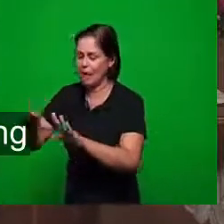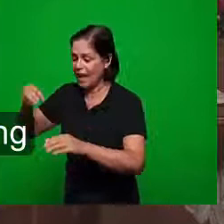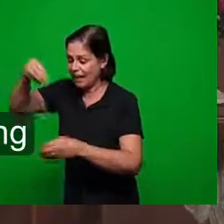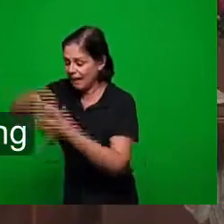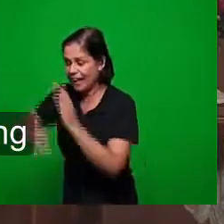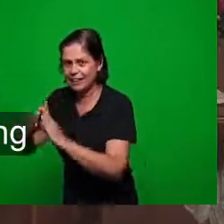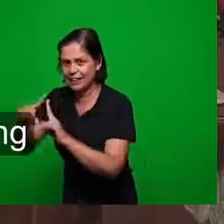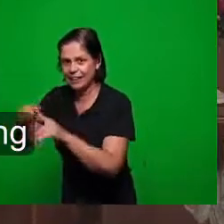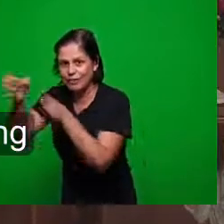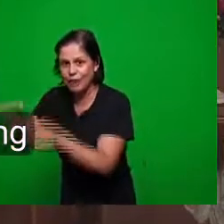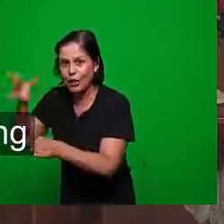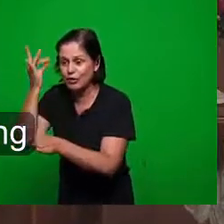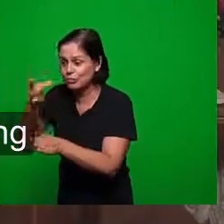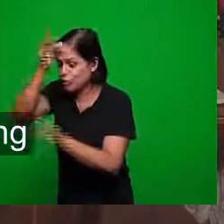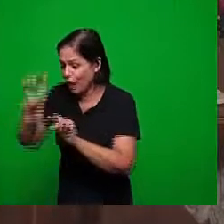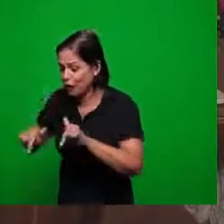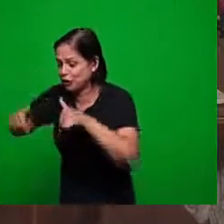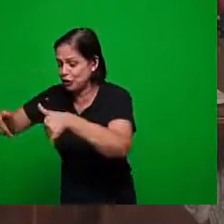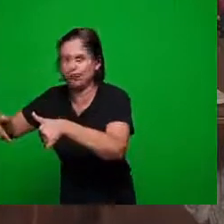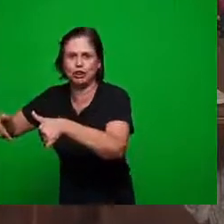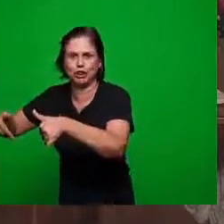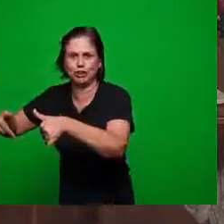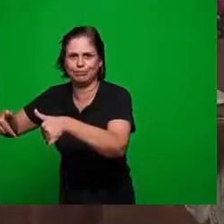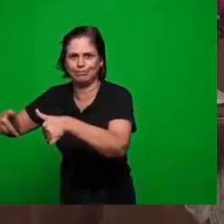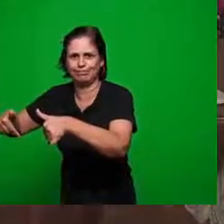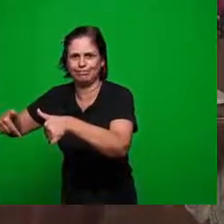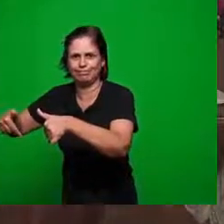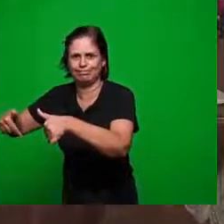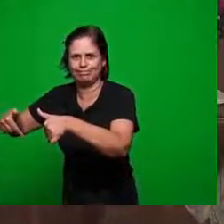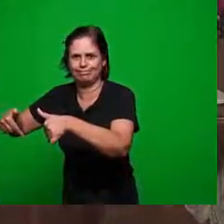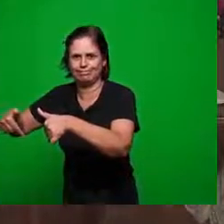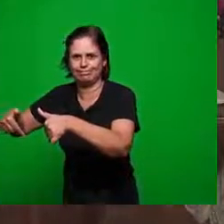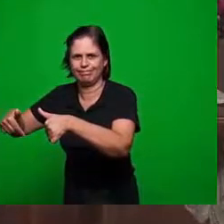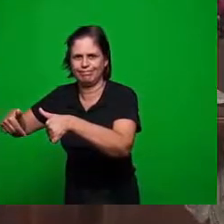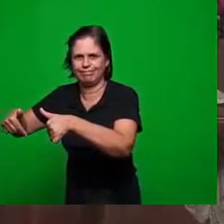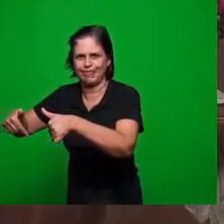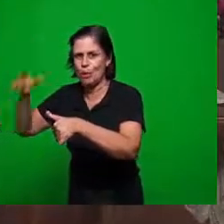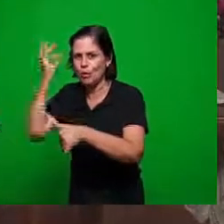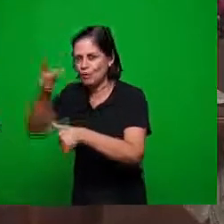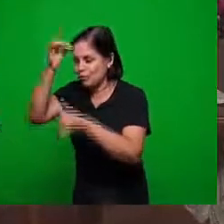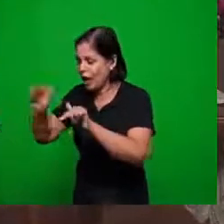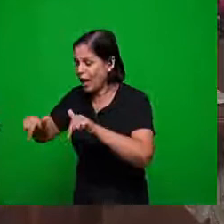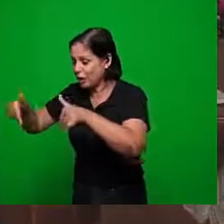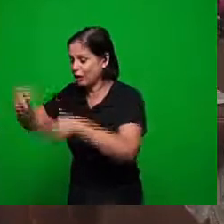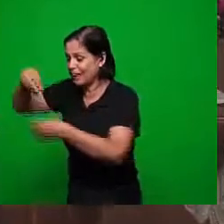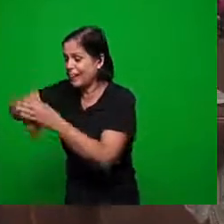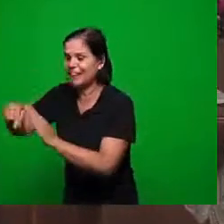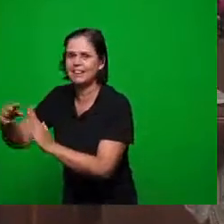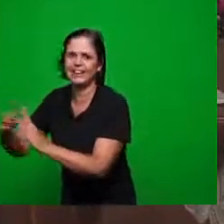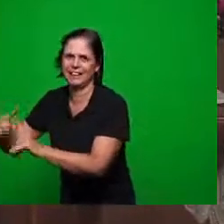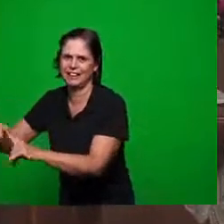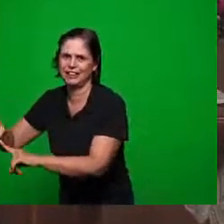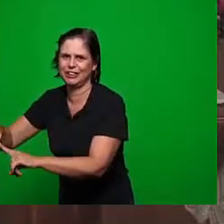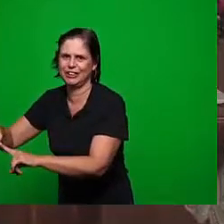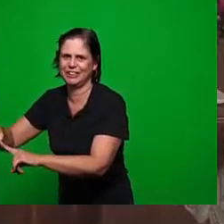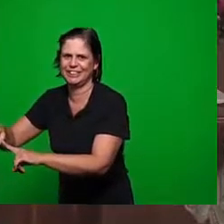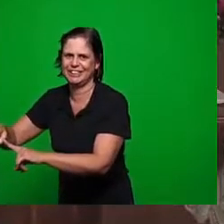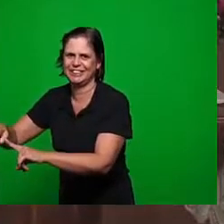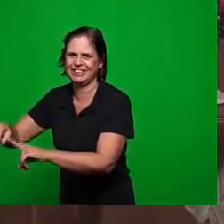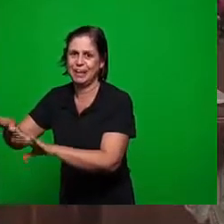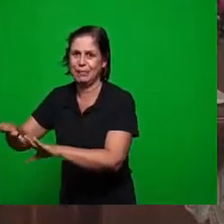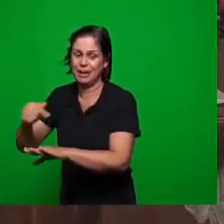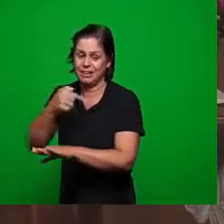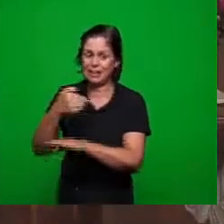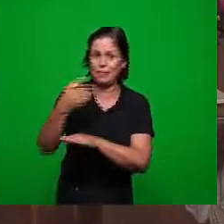que operava algo de dentro para fora não é de fora para dentro uma mudança aqui e agora